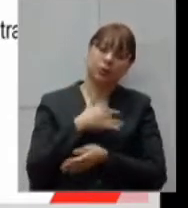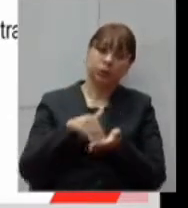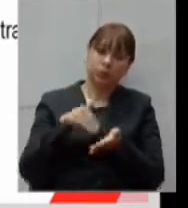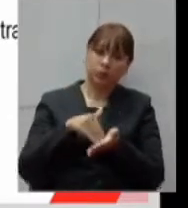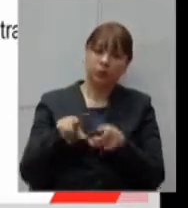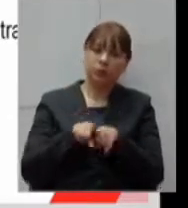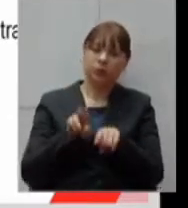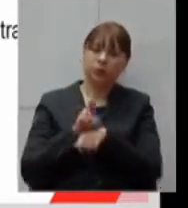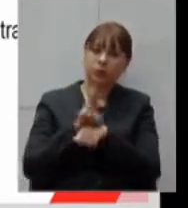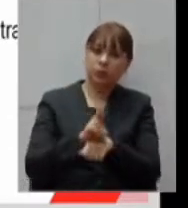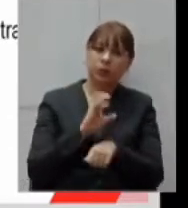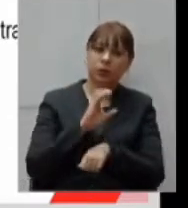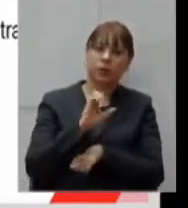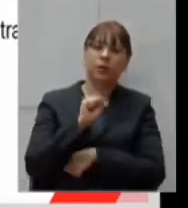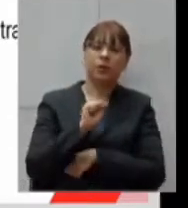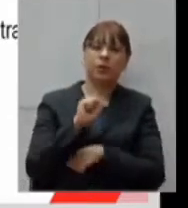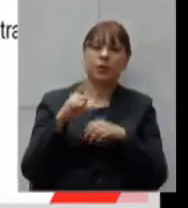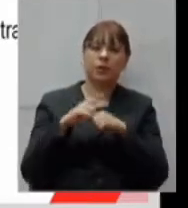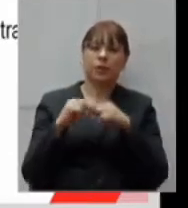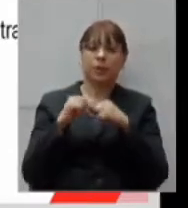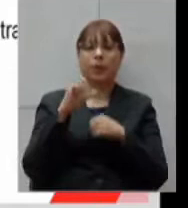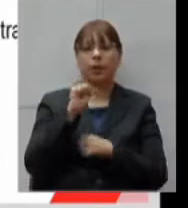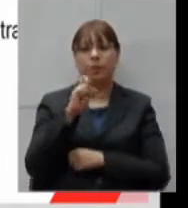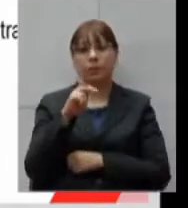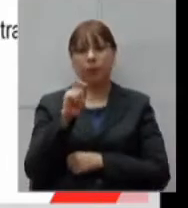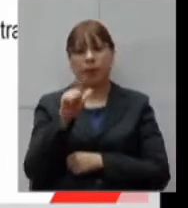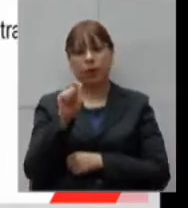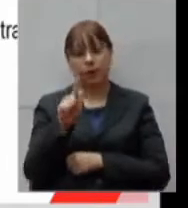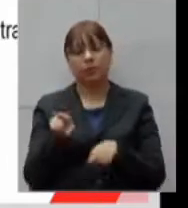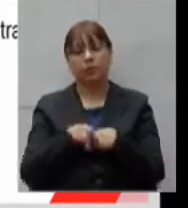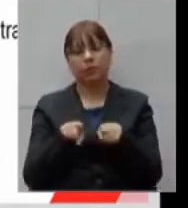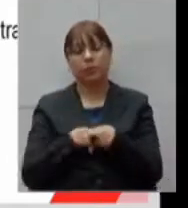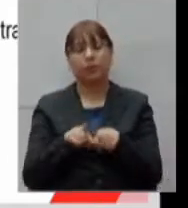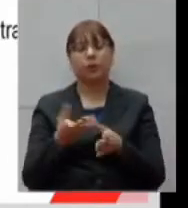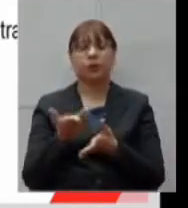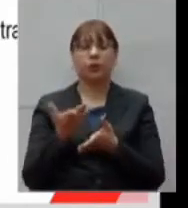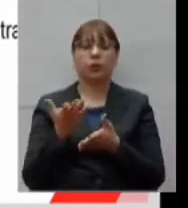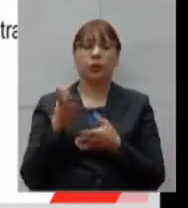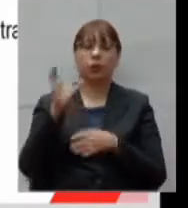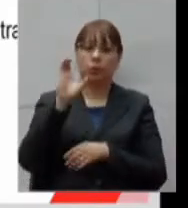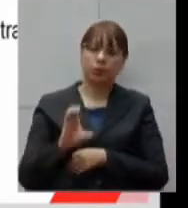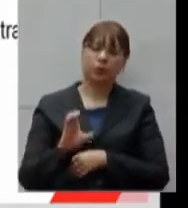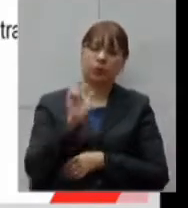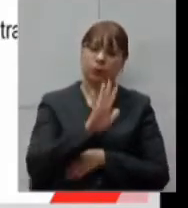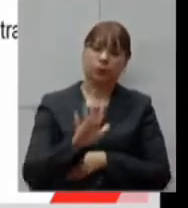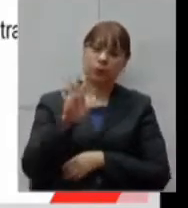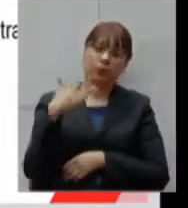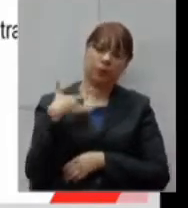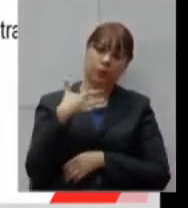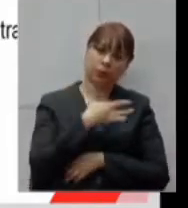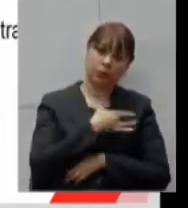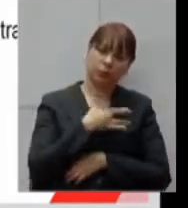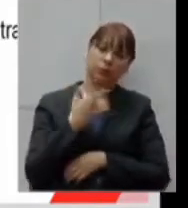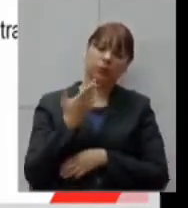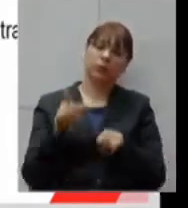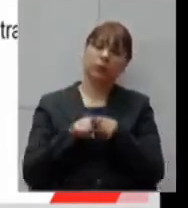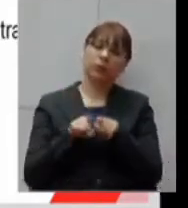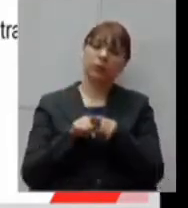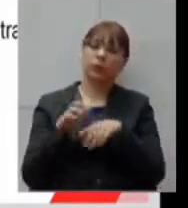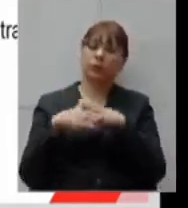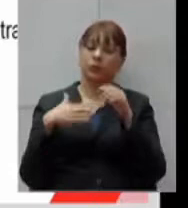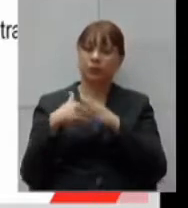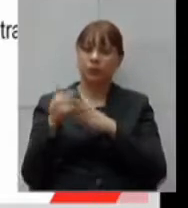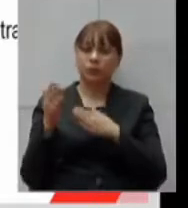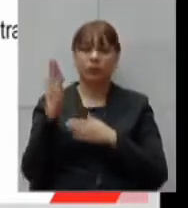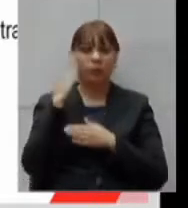representante da CEPLAG, um representante do Conselho Estadual de Saúde, um especialista da área em que se enquadra o objeto do